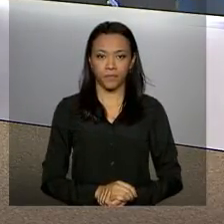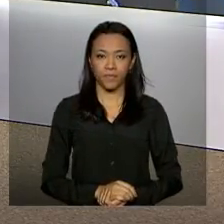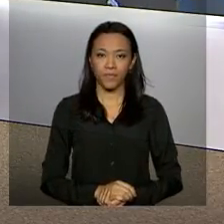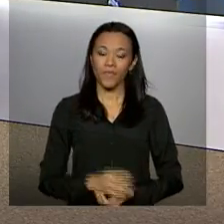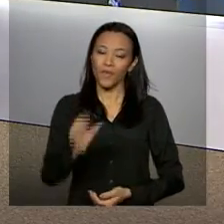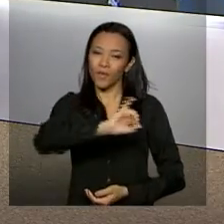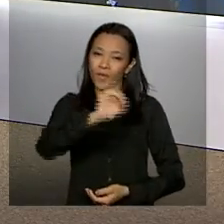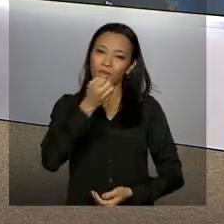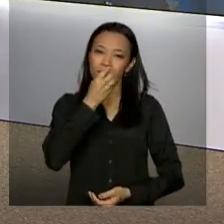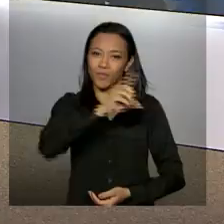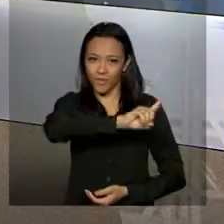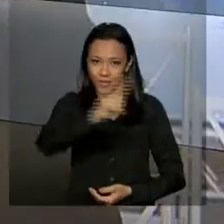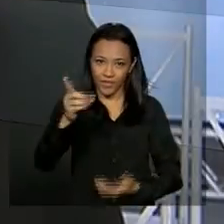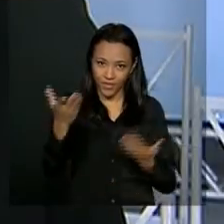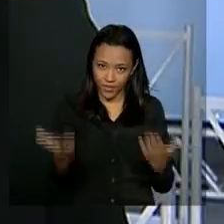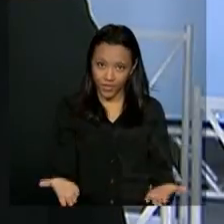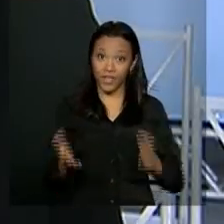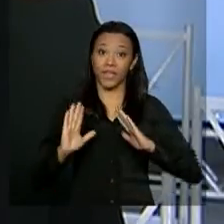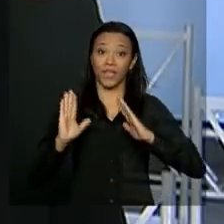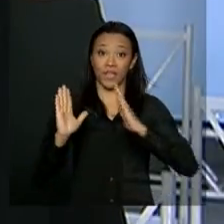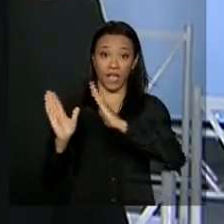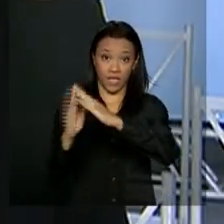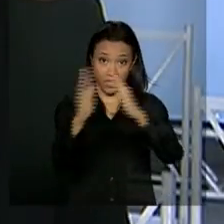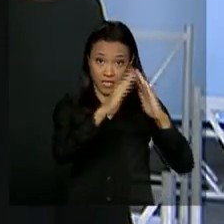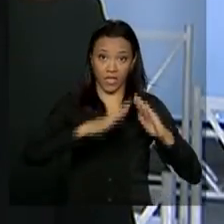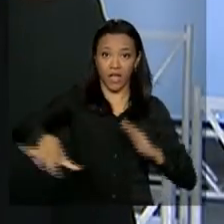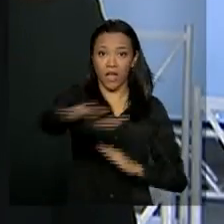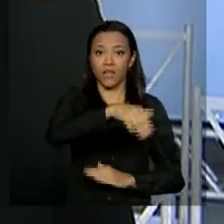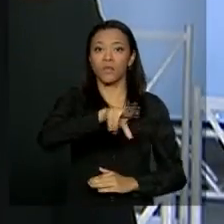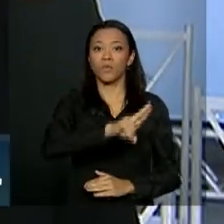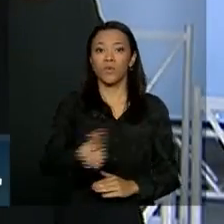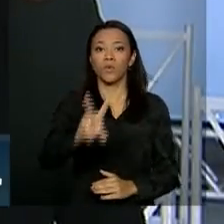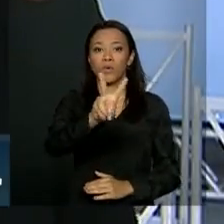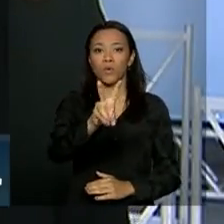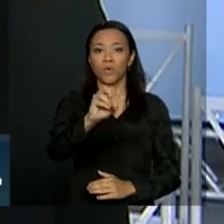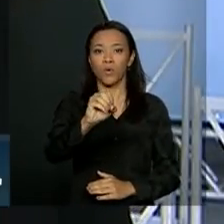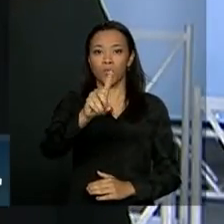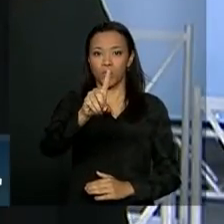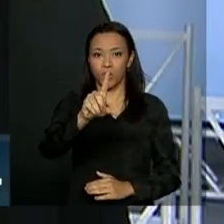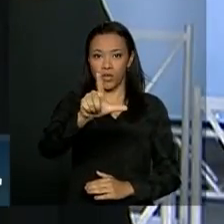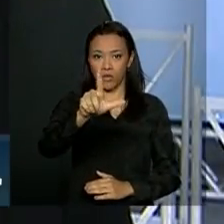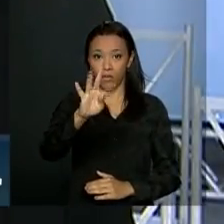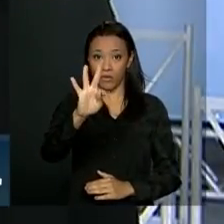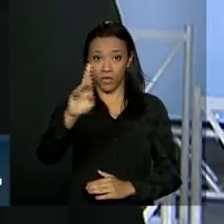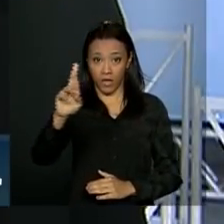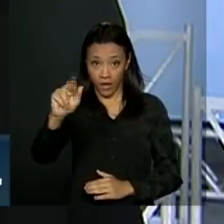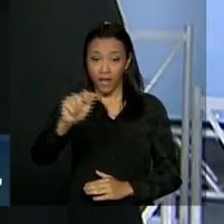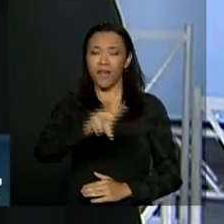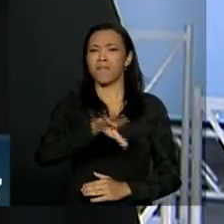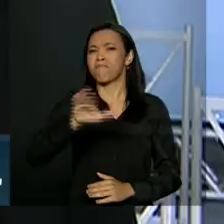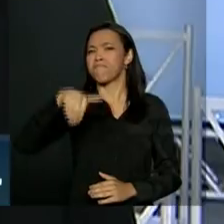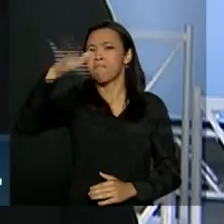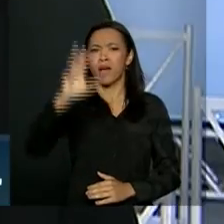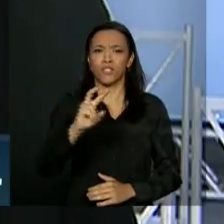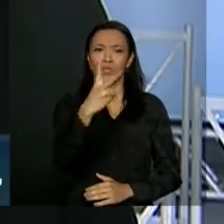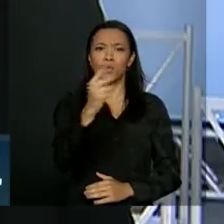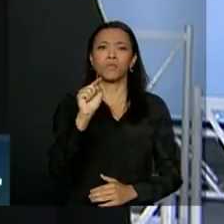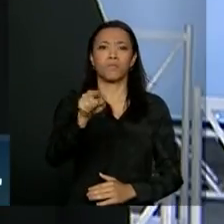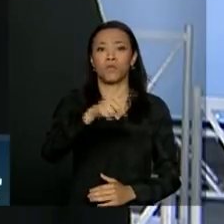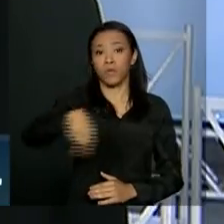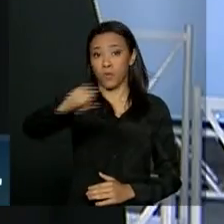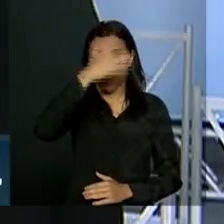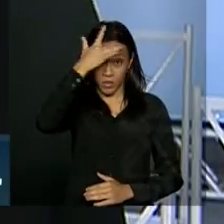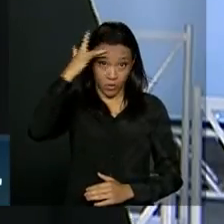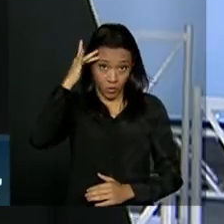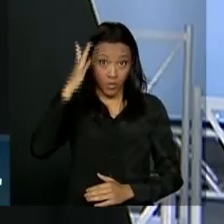Olá, Daniela e bom dia. O residencial Volterra deve beneficiar mais de 2 mil pessoas. O empreendimento foi construído para